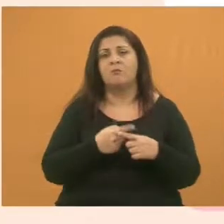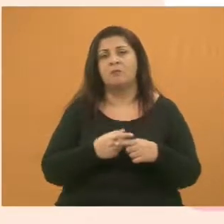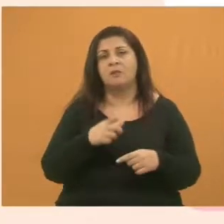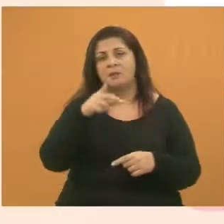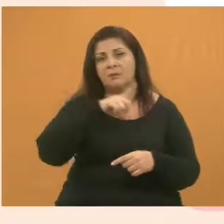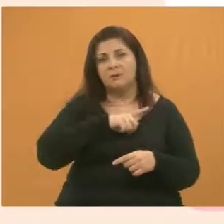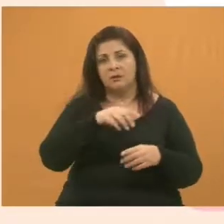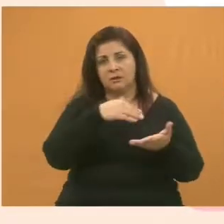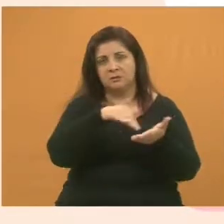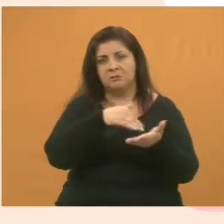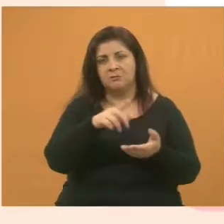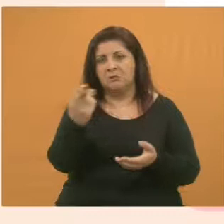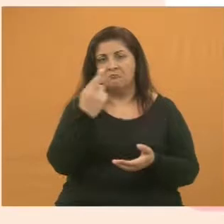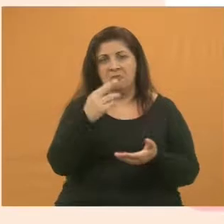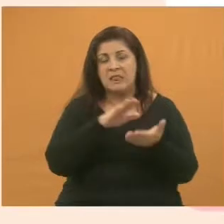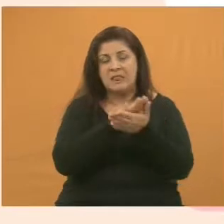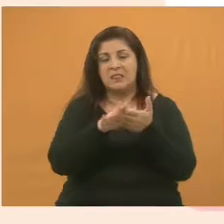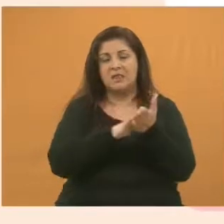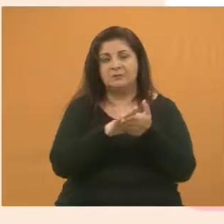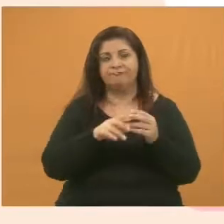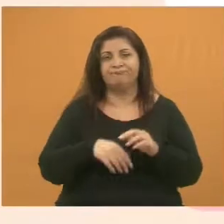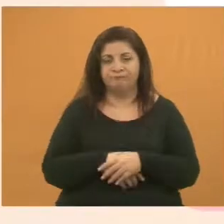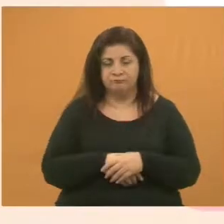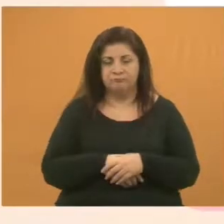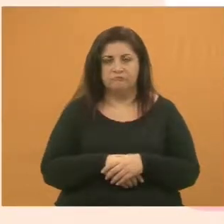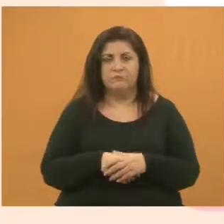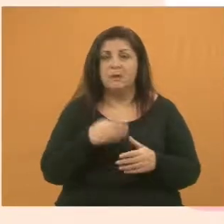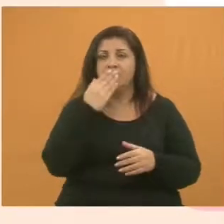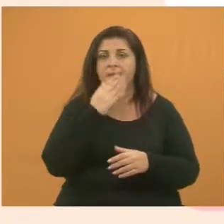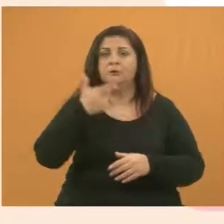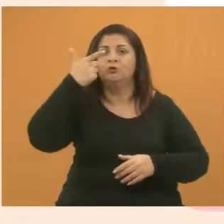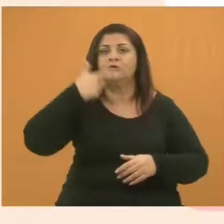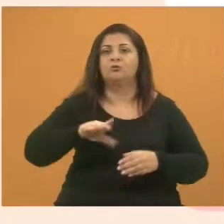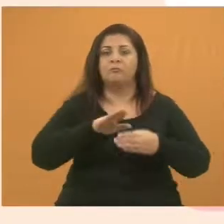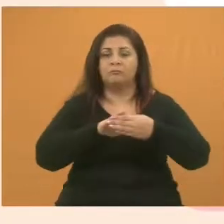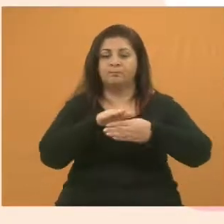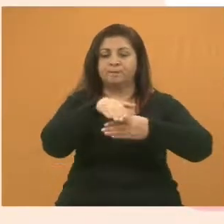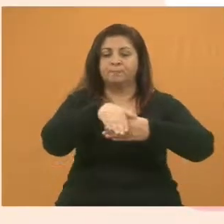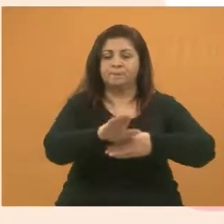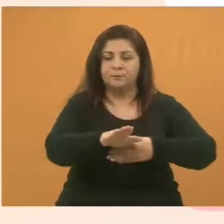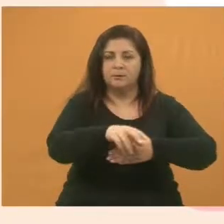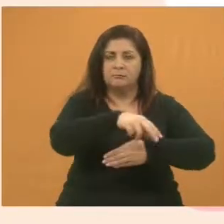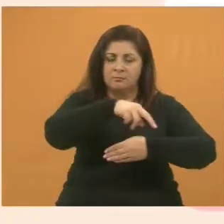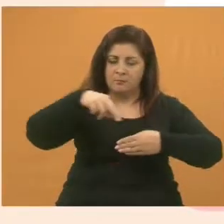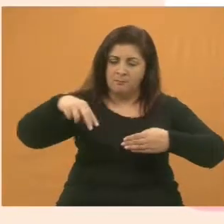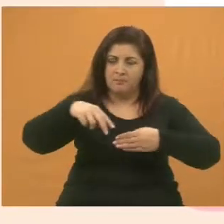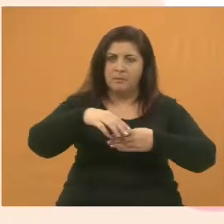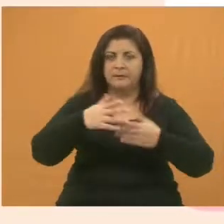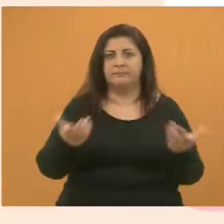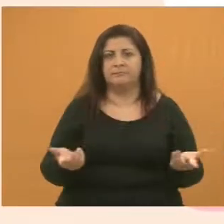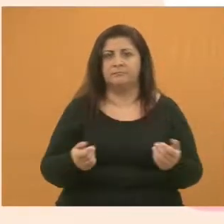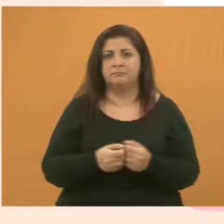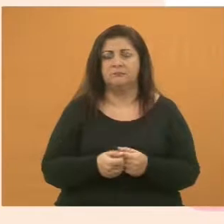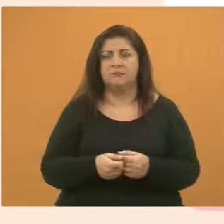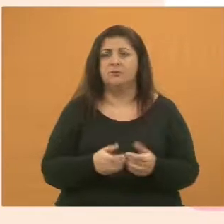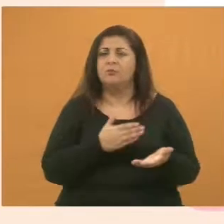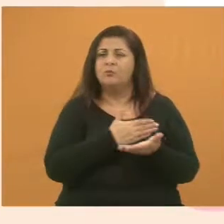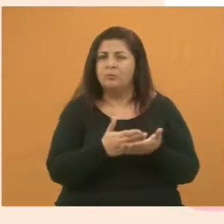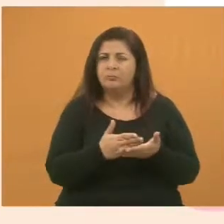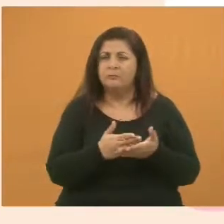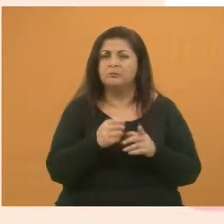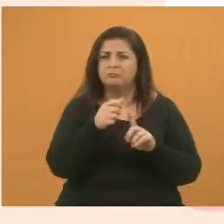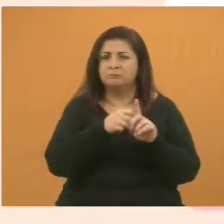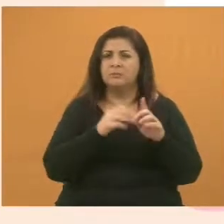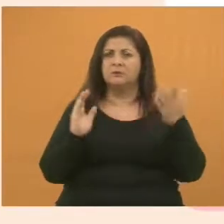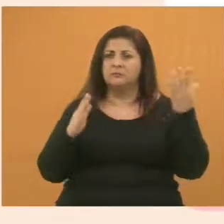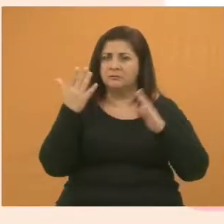Então, fica aí o meu pedido dessa lombada, novamente, que faz mais de um ano que eu já fiz... Acho que foi logo que eu entrei aqui em fevereiro,